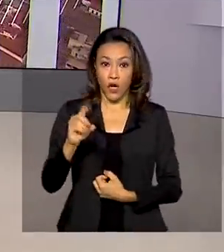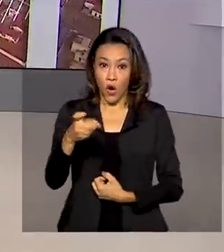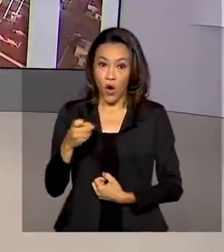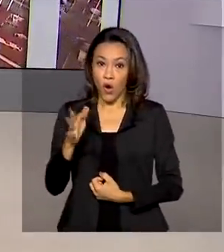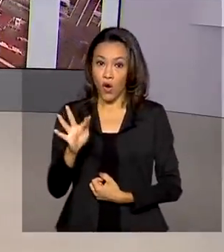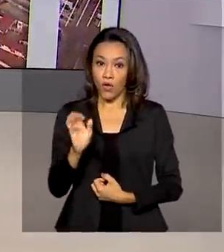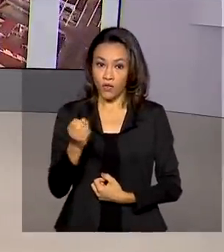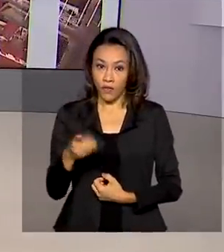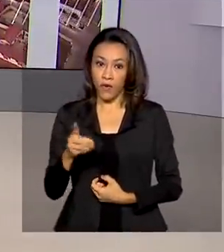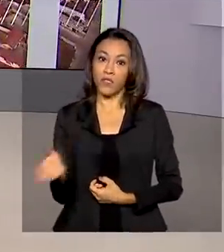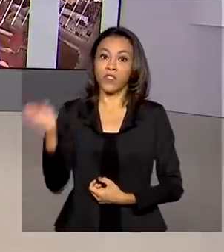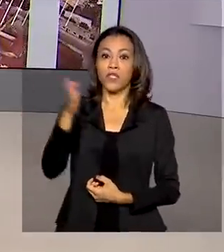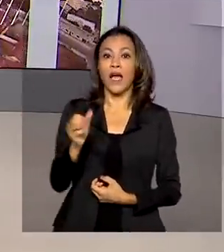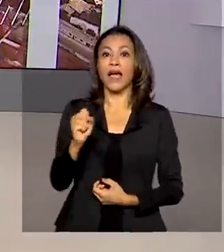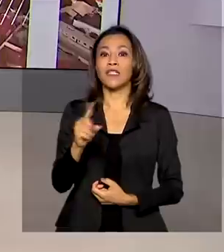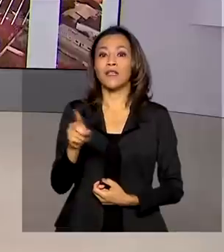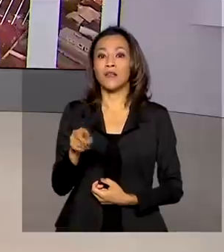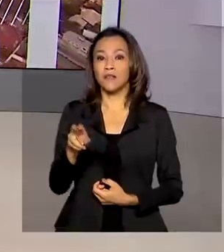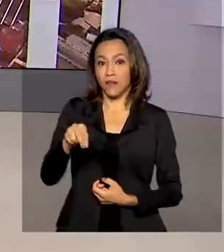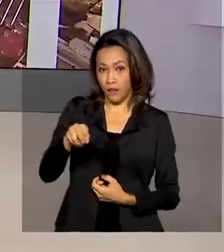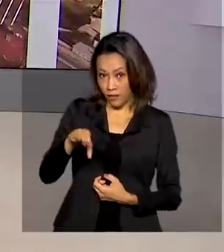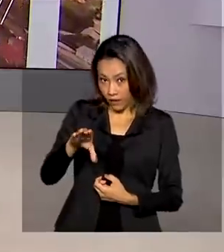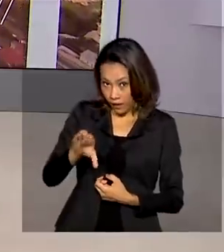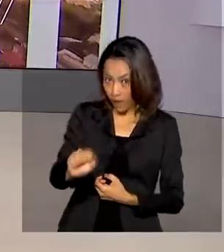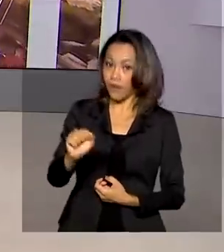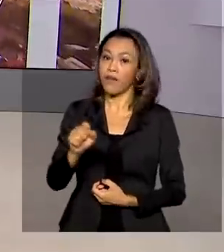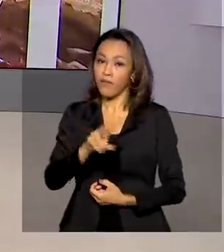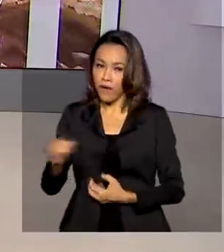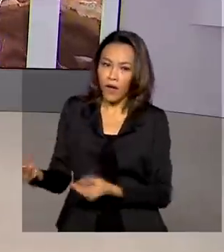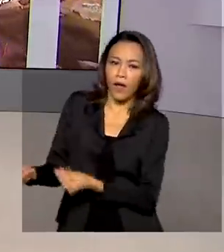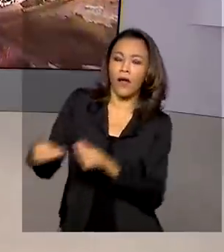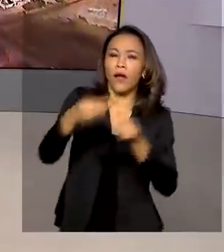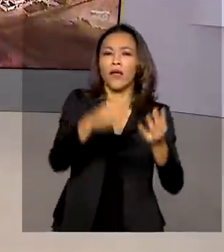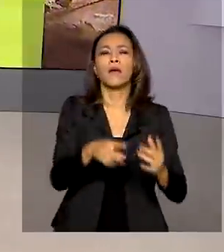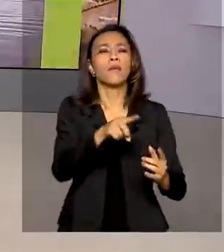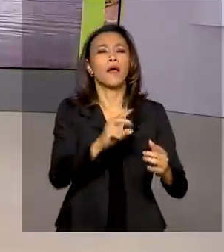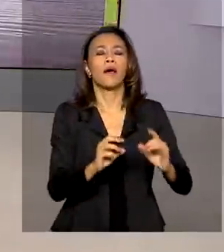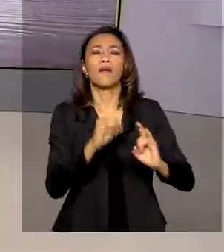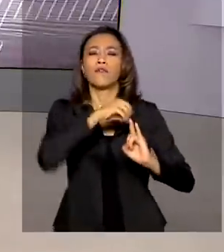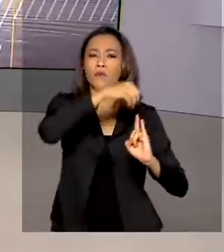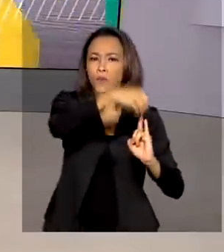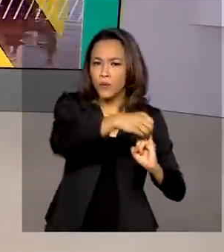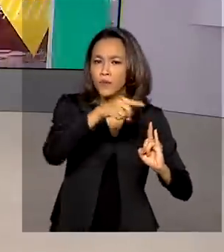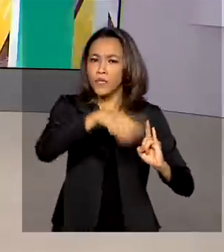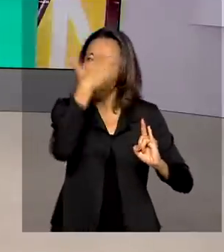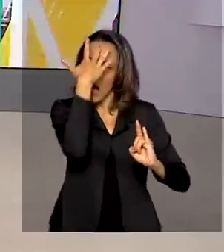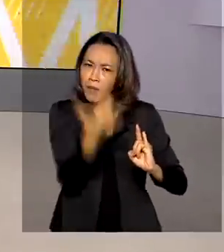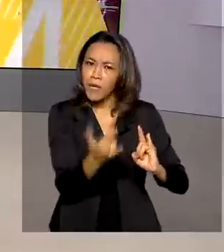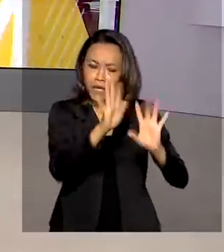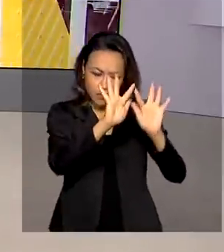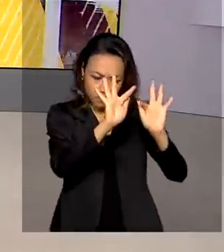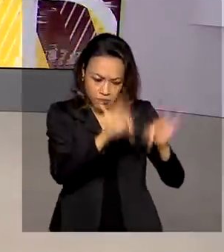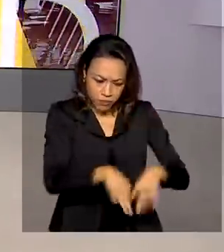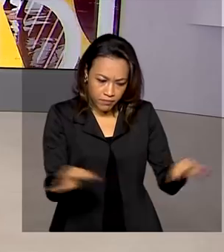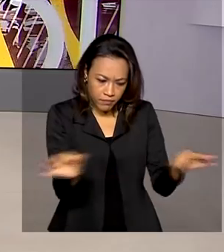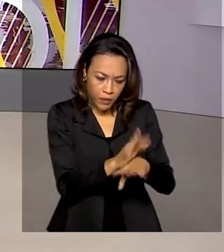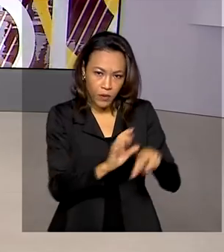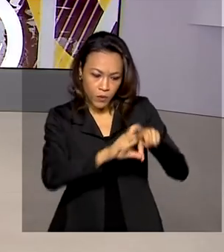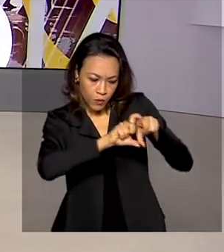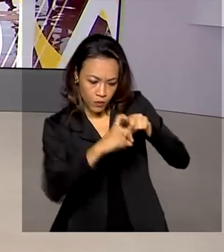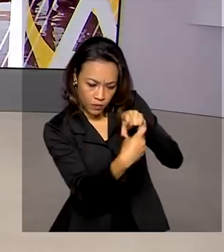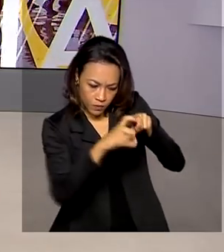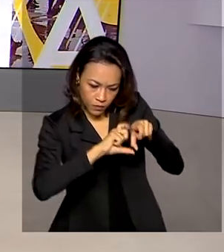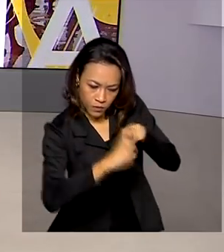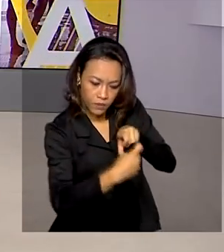importadas da Índia. Elas vão para o Instituto Biomanguinhos da Fiocruz, que espera concluir amanhã a rotulagem e a análise dos